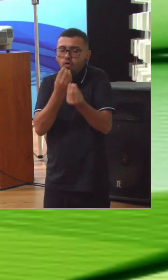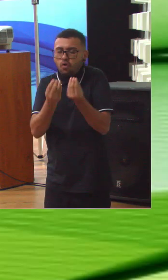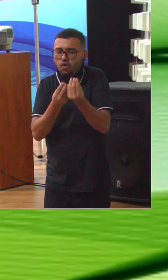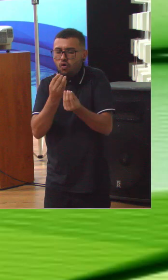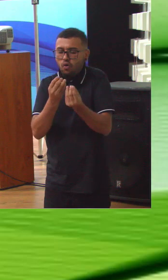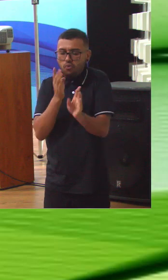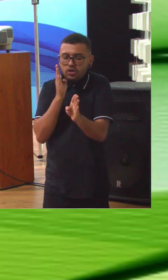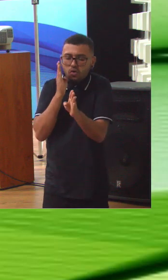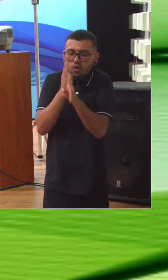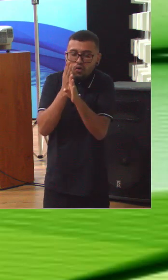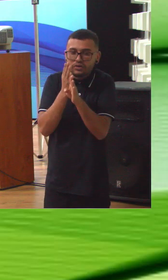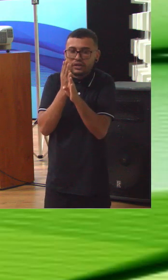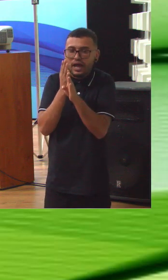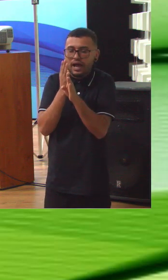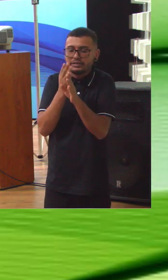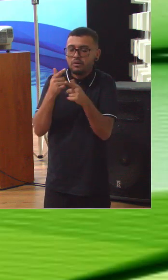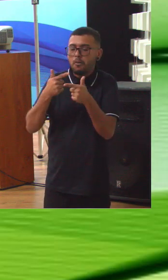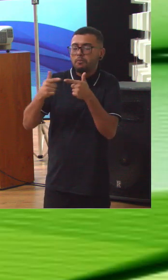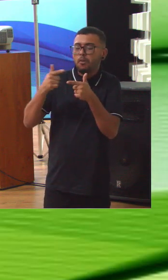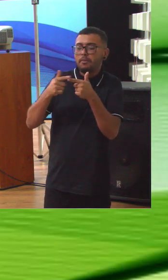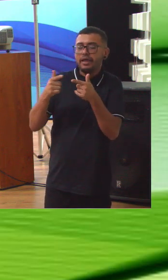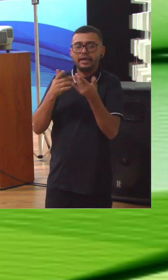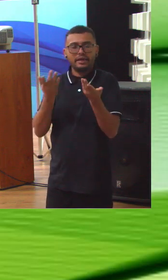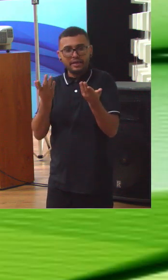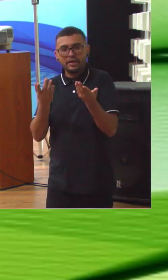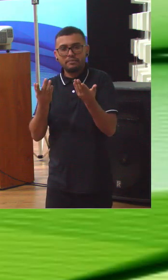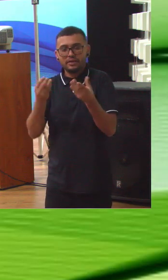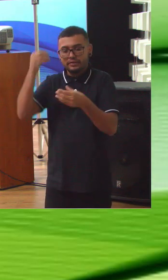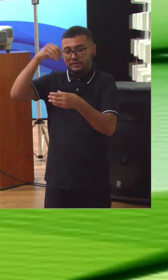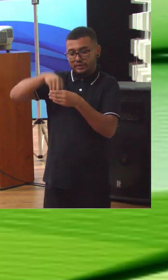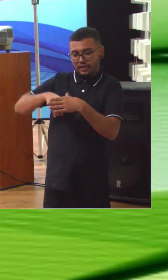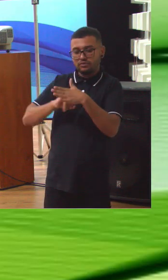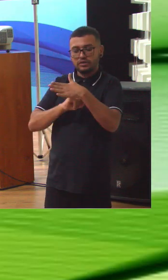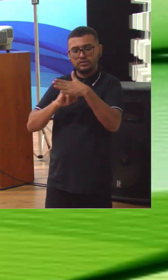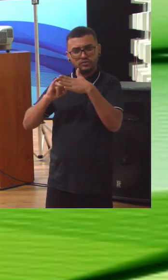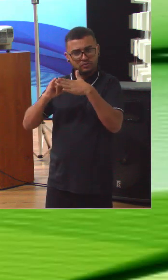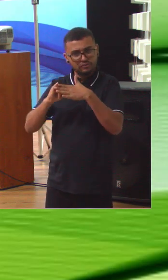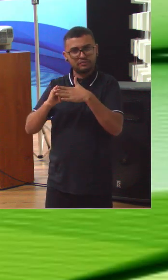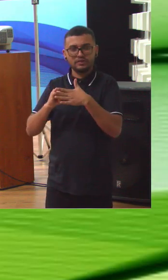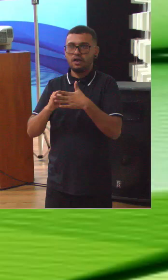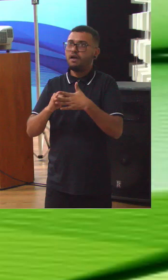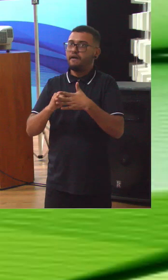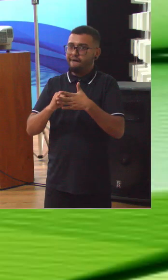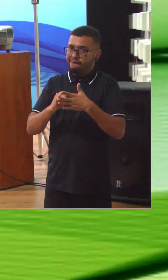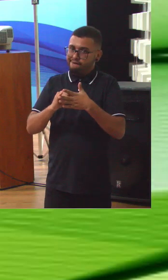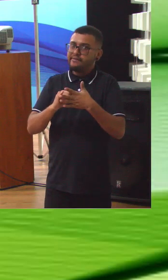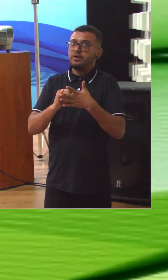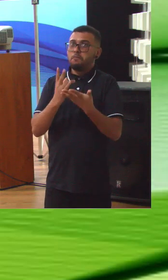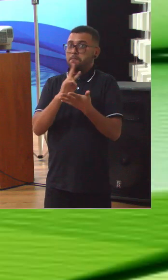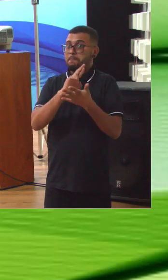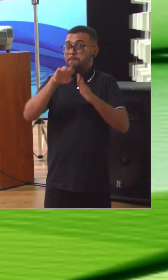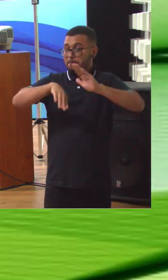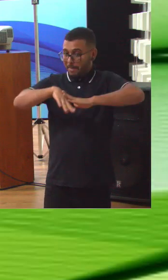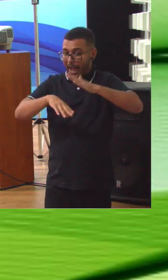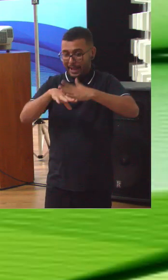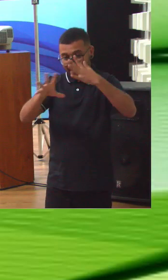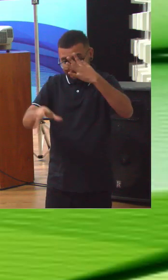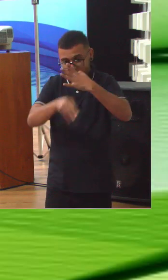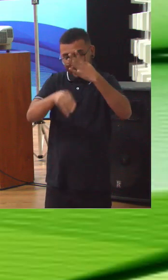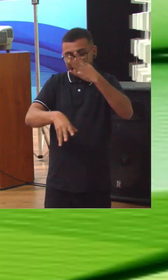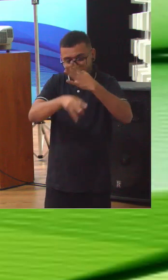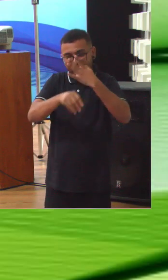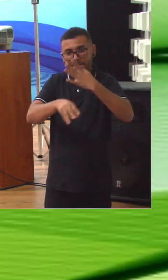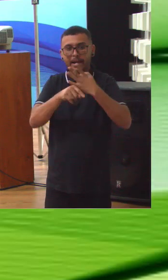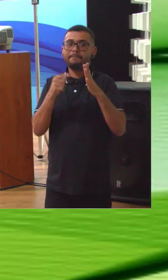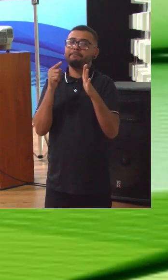e tratamento de conflitos de interesse dentro daquela organização. E um monte de sub-perguntas. O